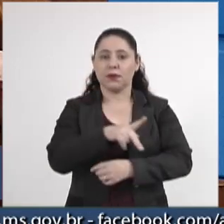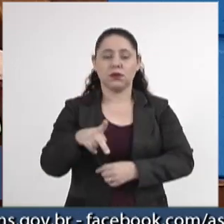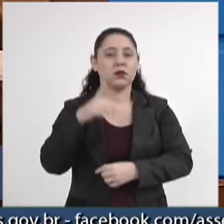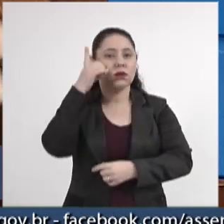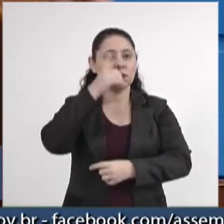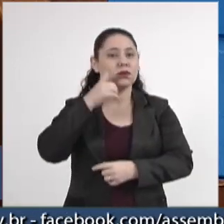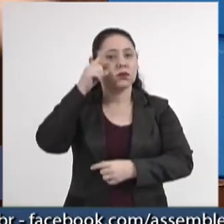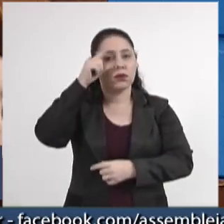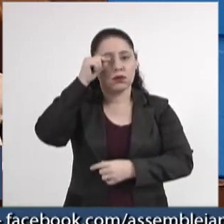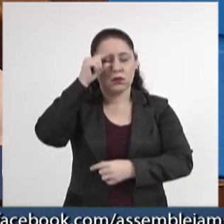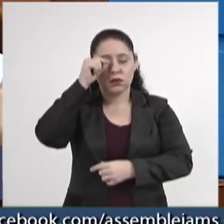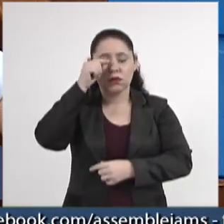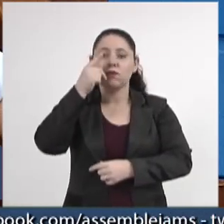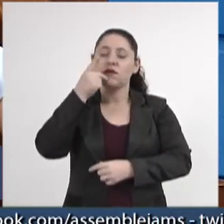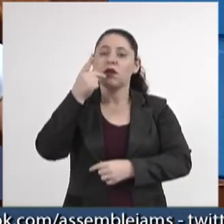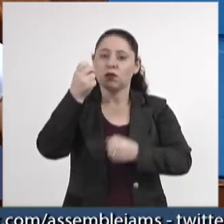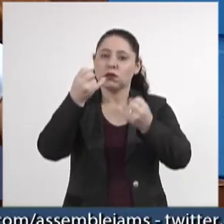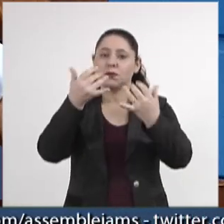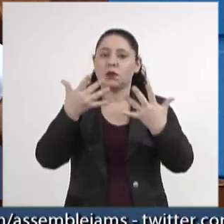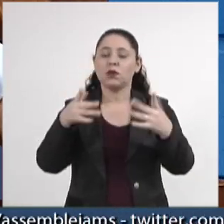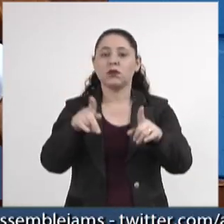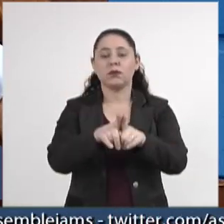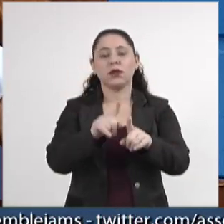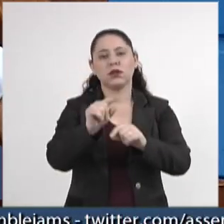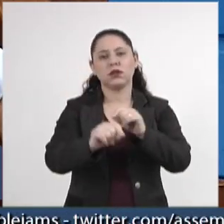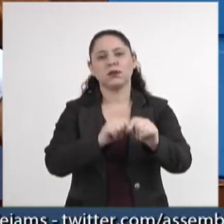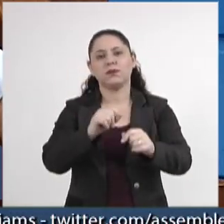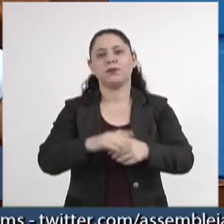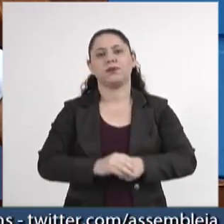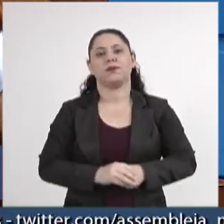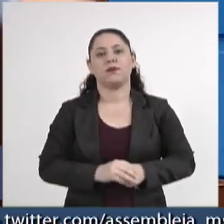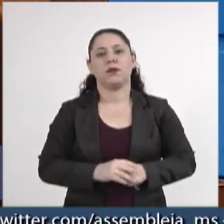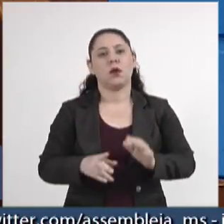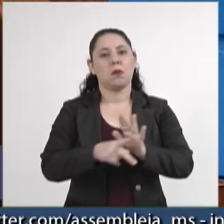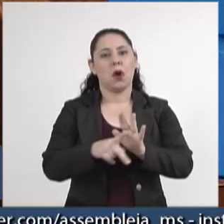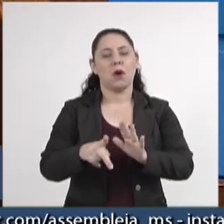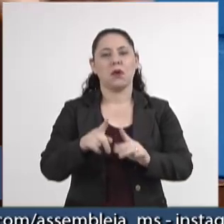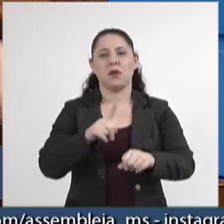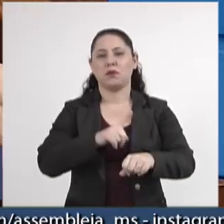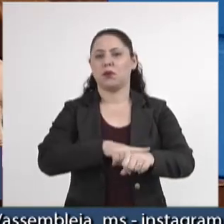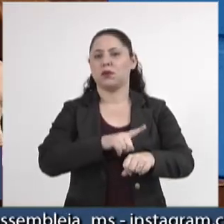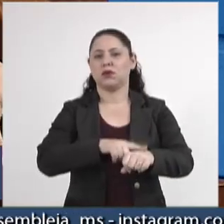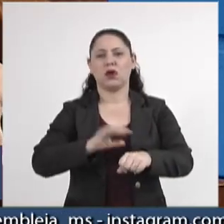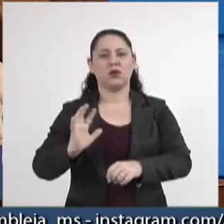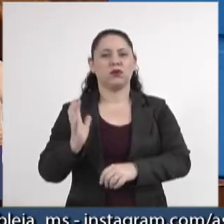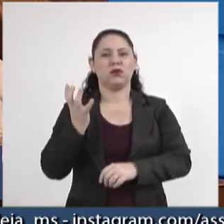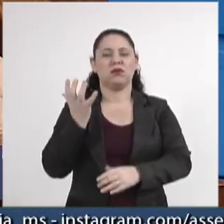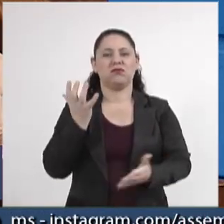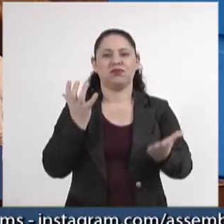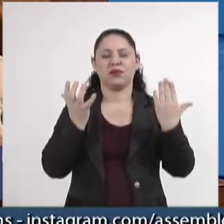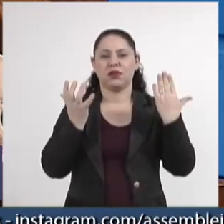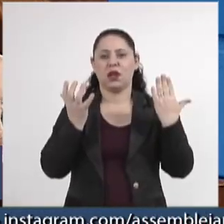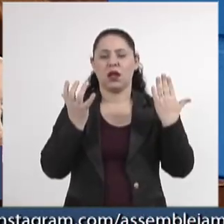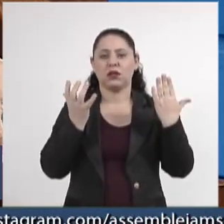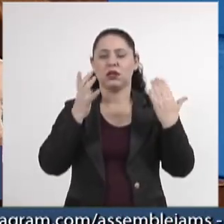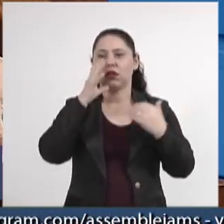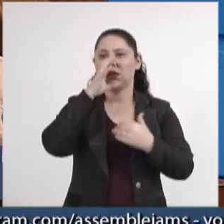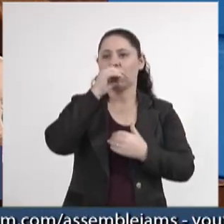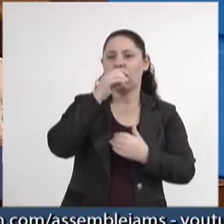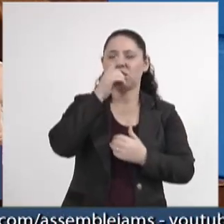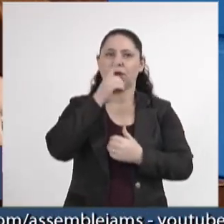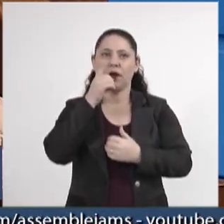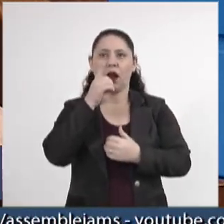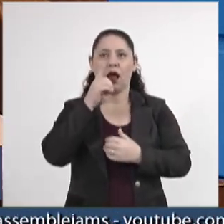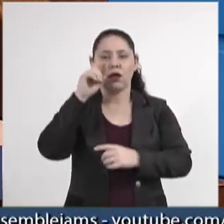Gerson Claro, sobre aquele fato que aconteceu no final de semana